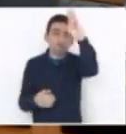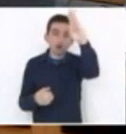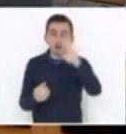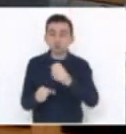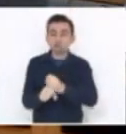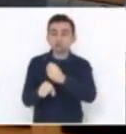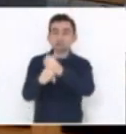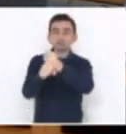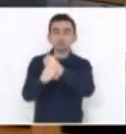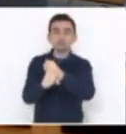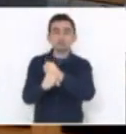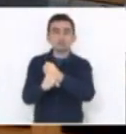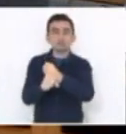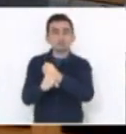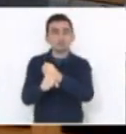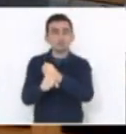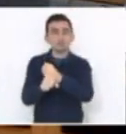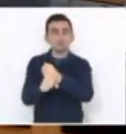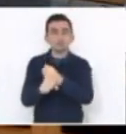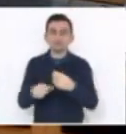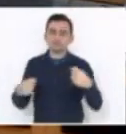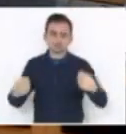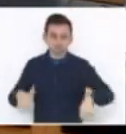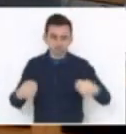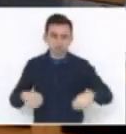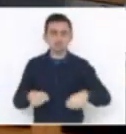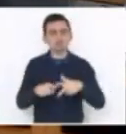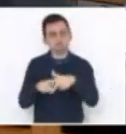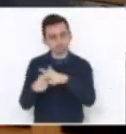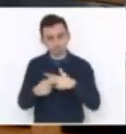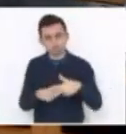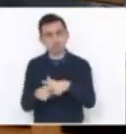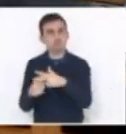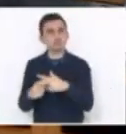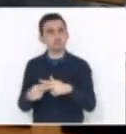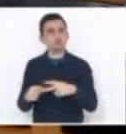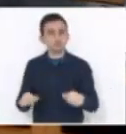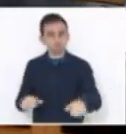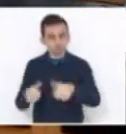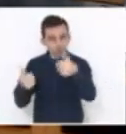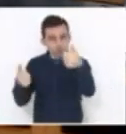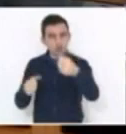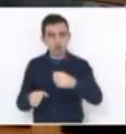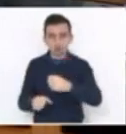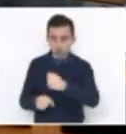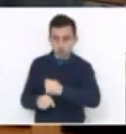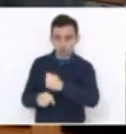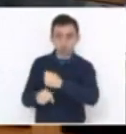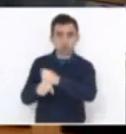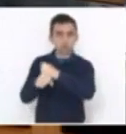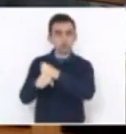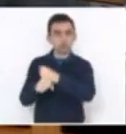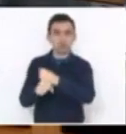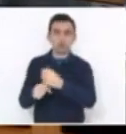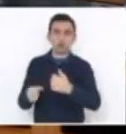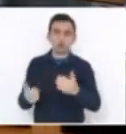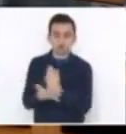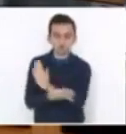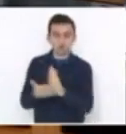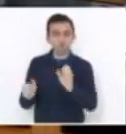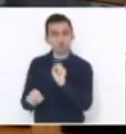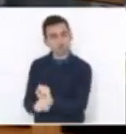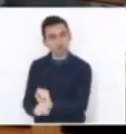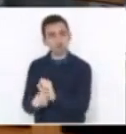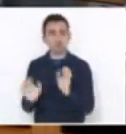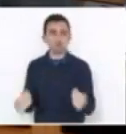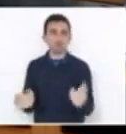poderão ser e devem ser de revitalização, de continuação de obras paradas e outras obras essenciais para a senhora da